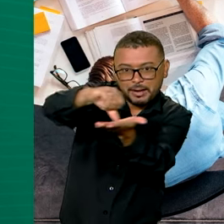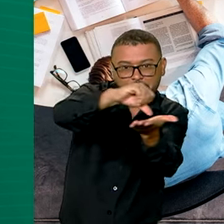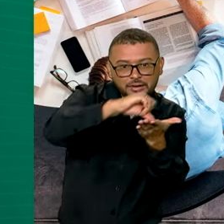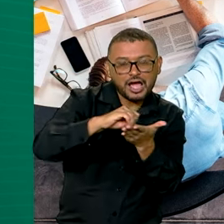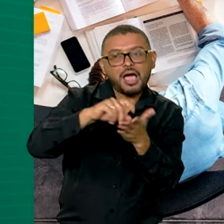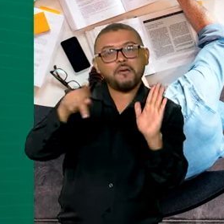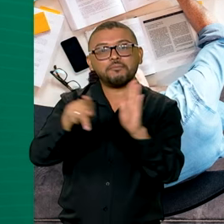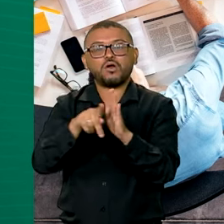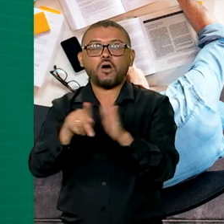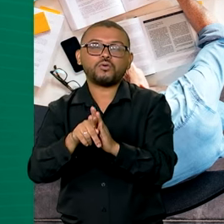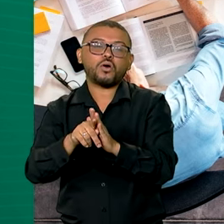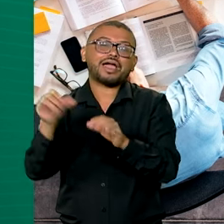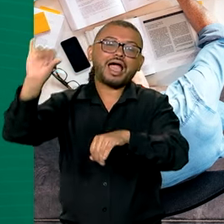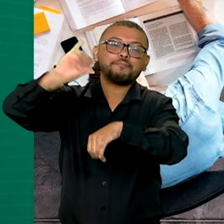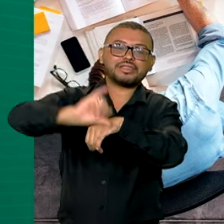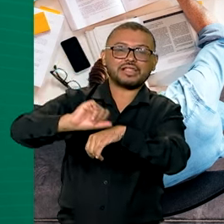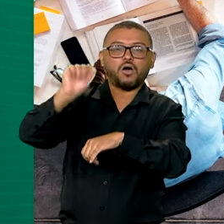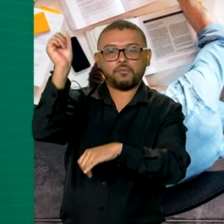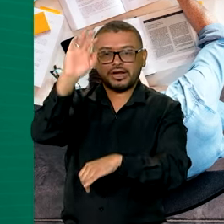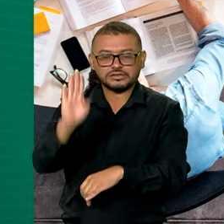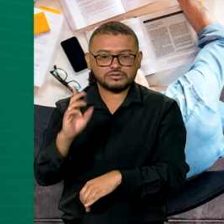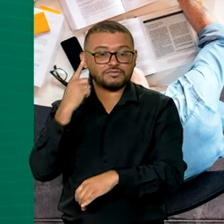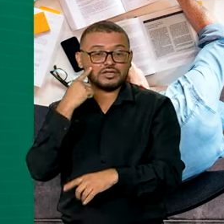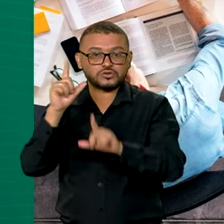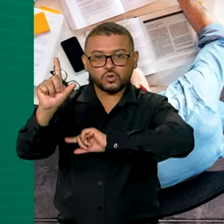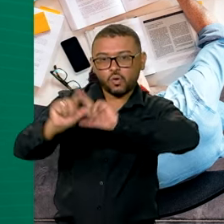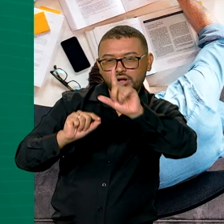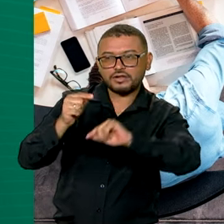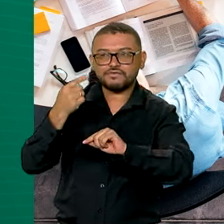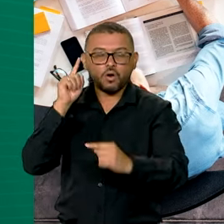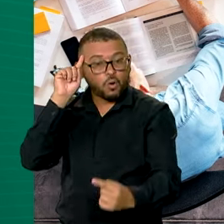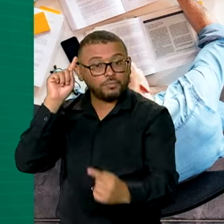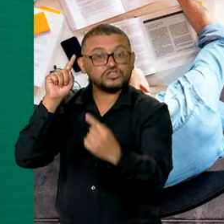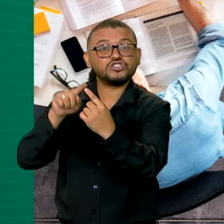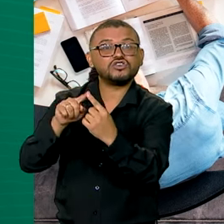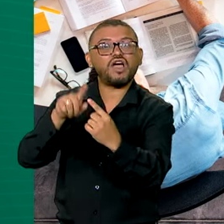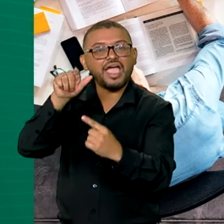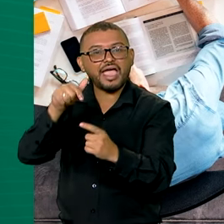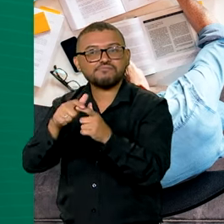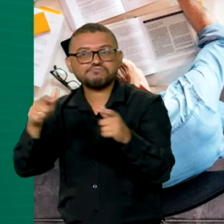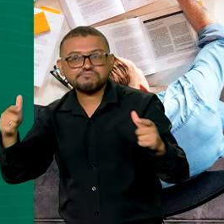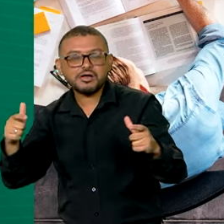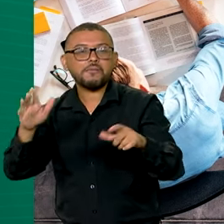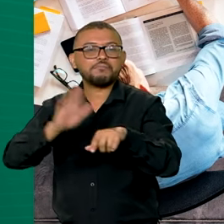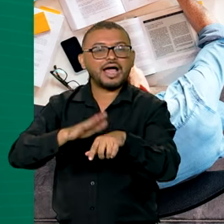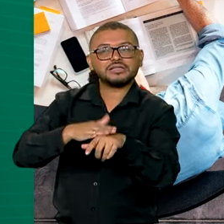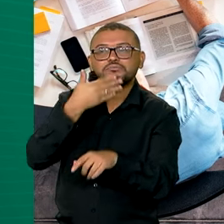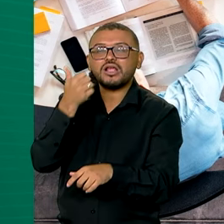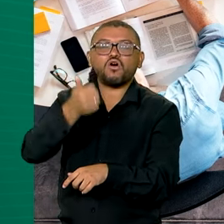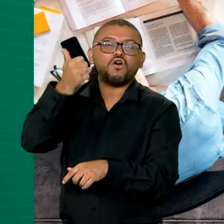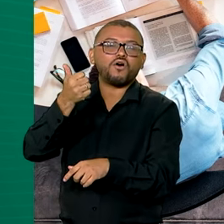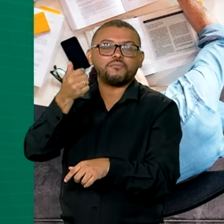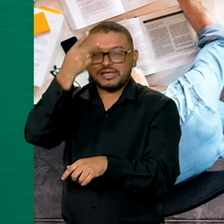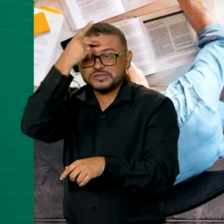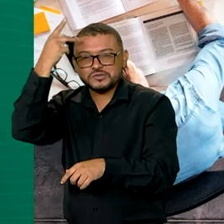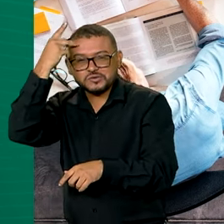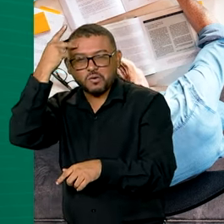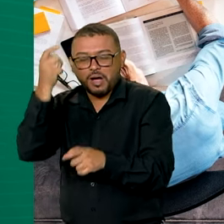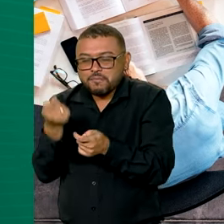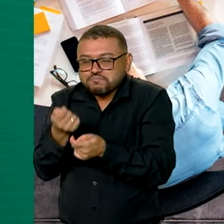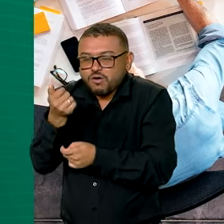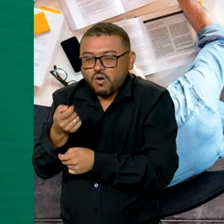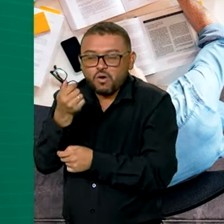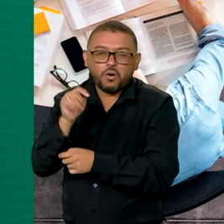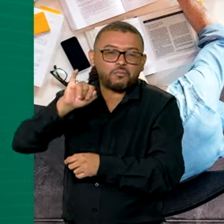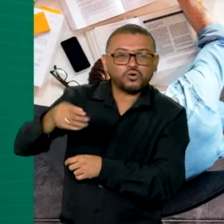cinco regiões do país. Os locais foram escolhidos com o objetivo de ampliar a oferta onde hoje existem poucas